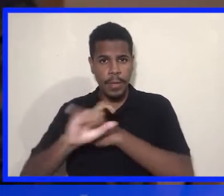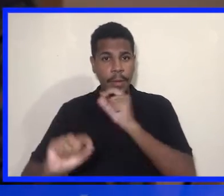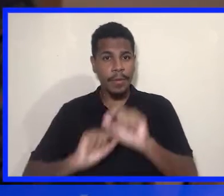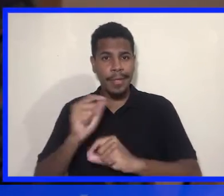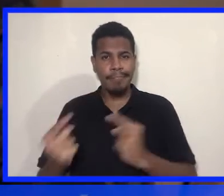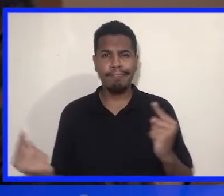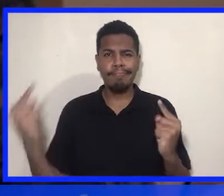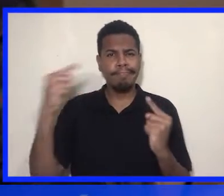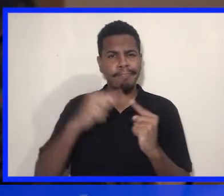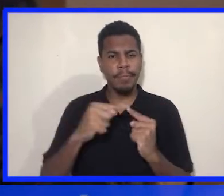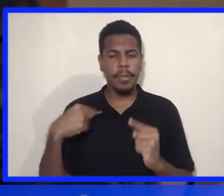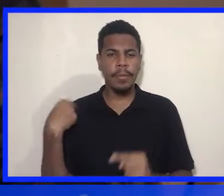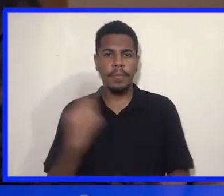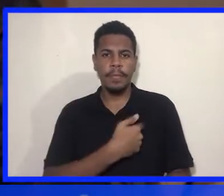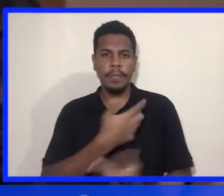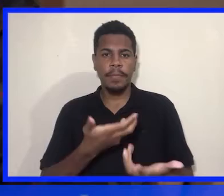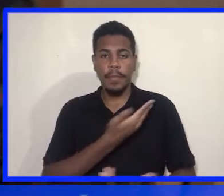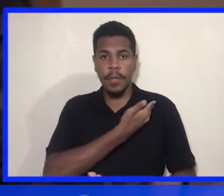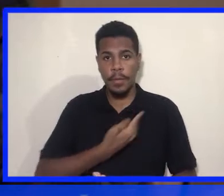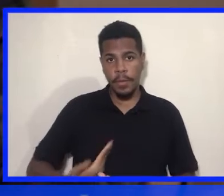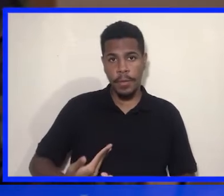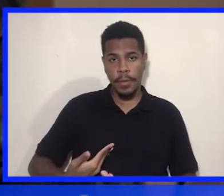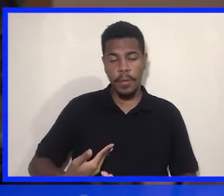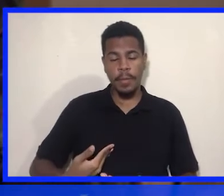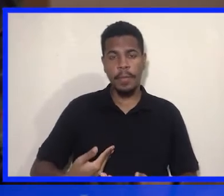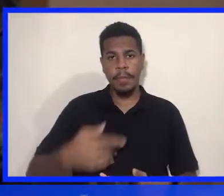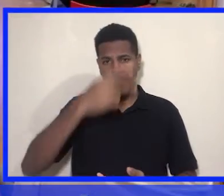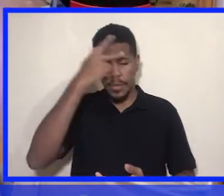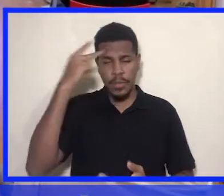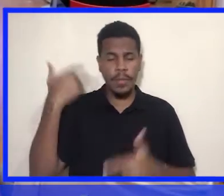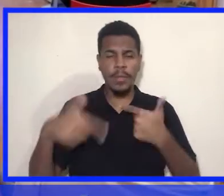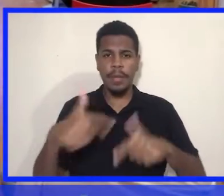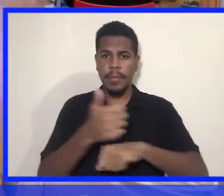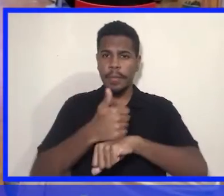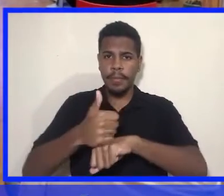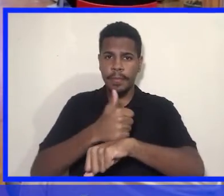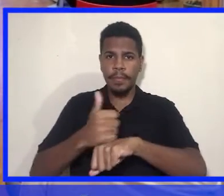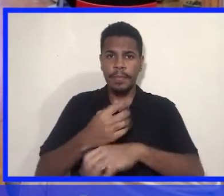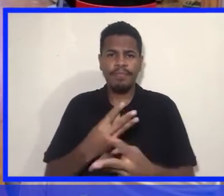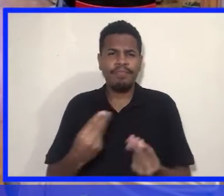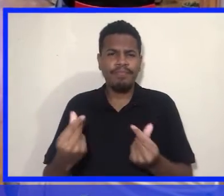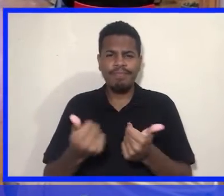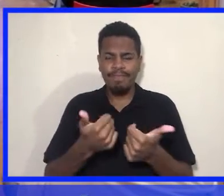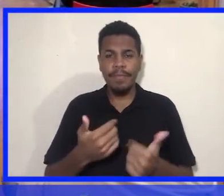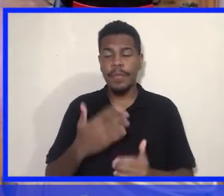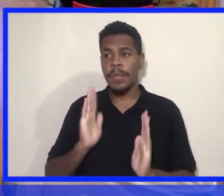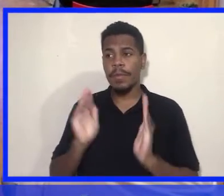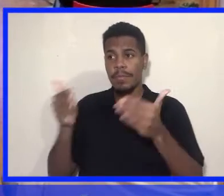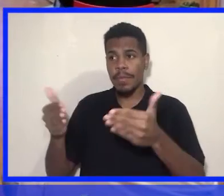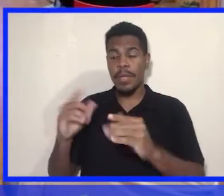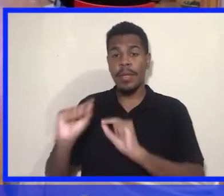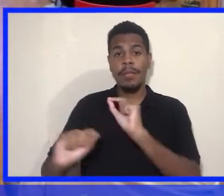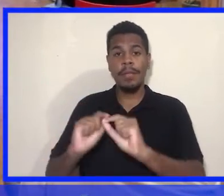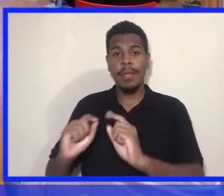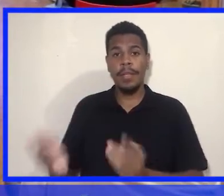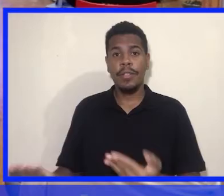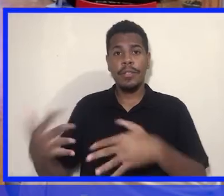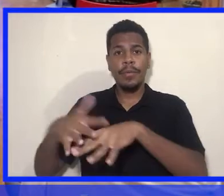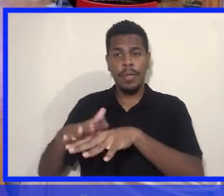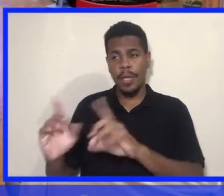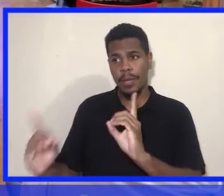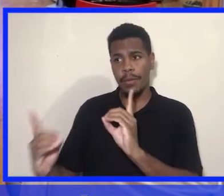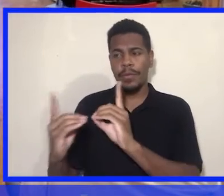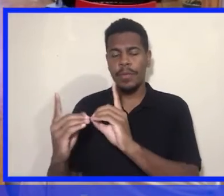Isso vai ao encontro daquilo que a gente quer para o governo, de qualificar os servidores, em especial nesse segmento tão importante que o da acolhida